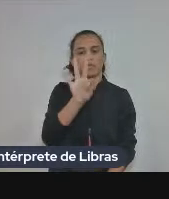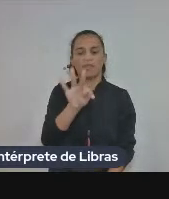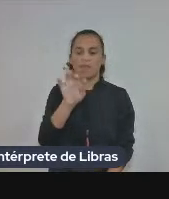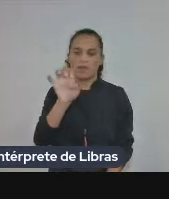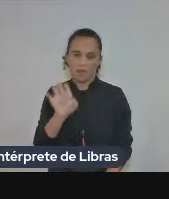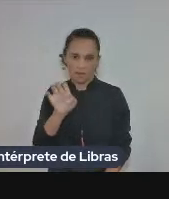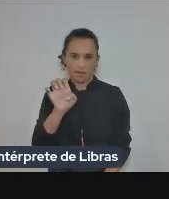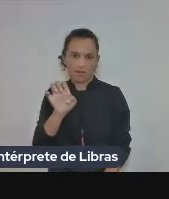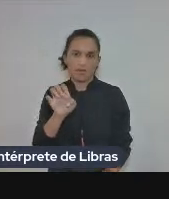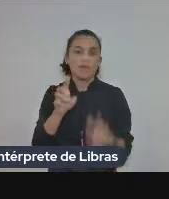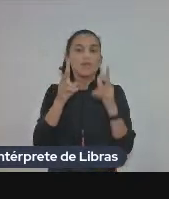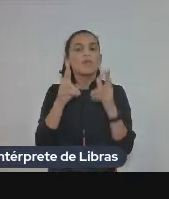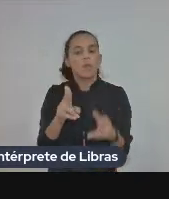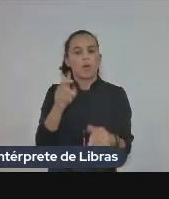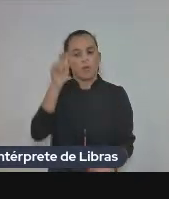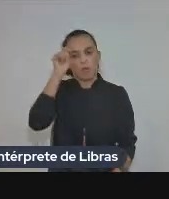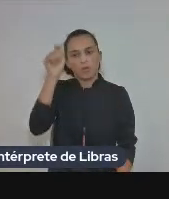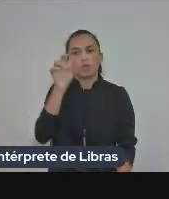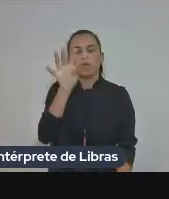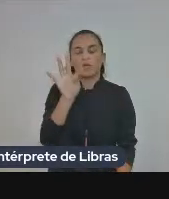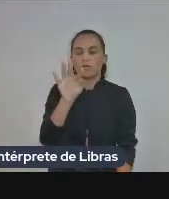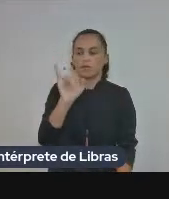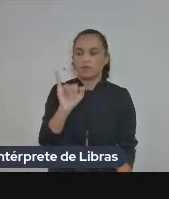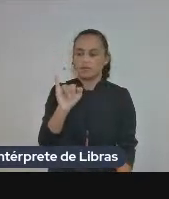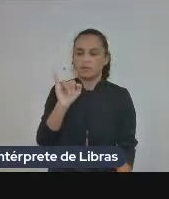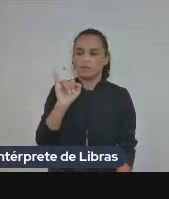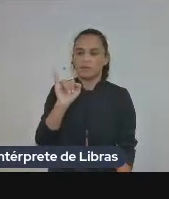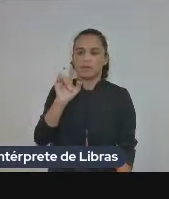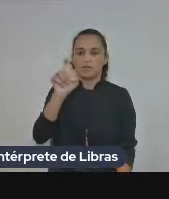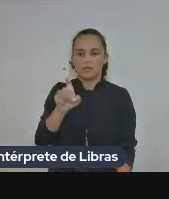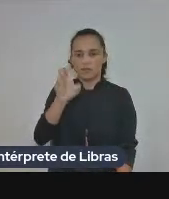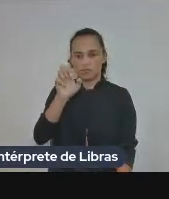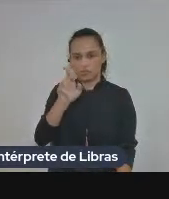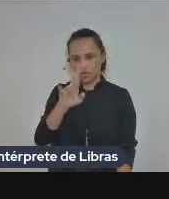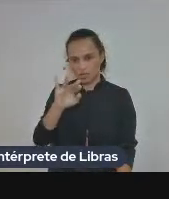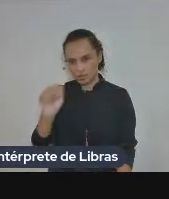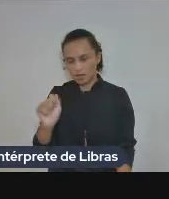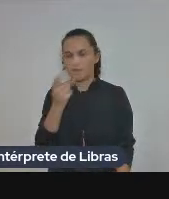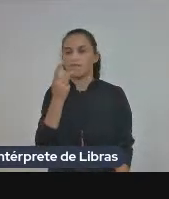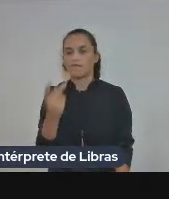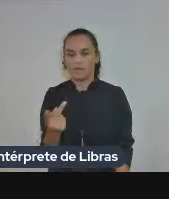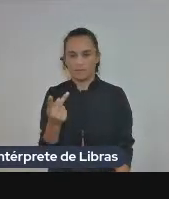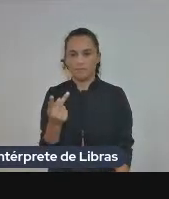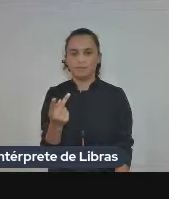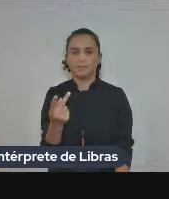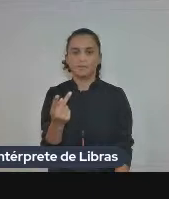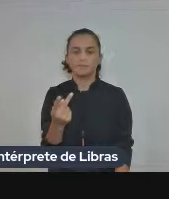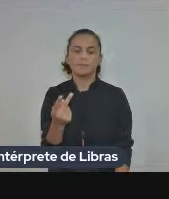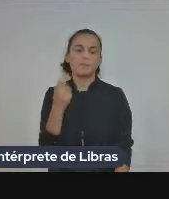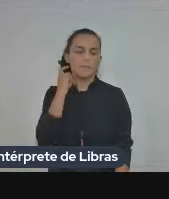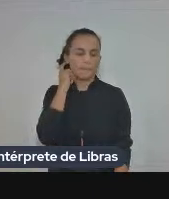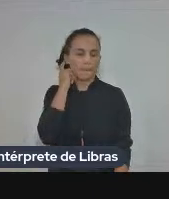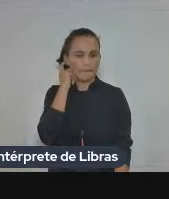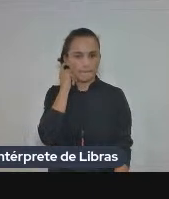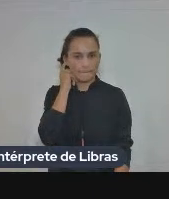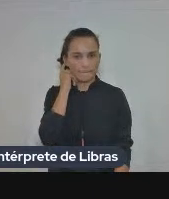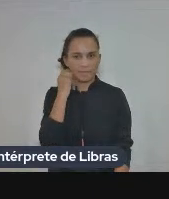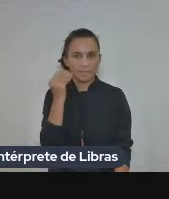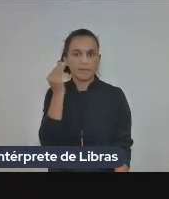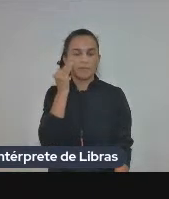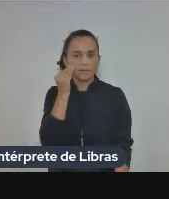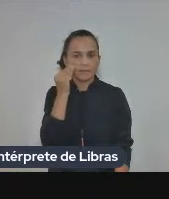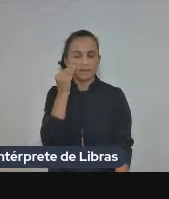Teixeira vem trabalhando há alguns anos que são justamente para lidar com esses